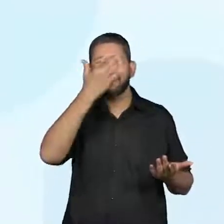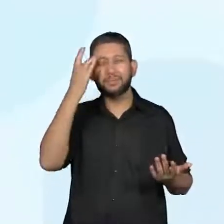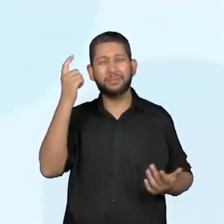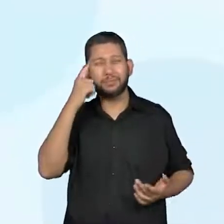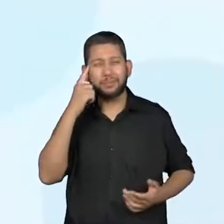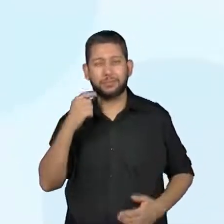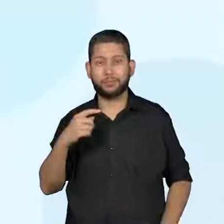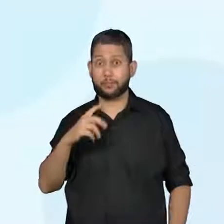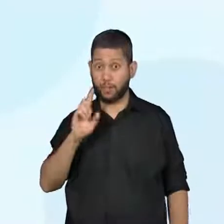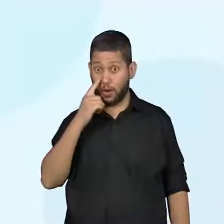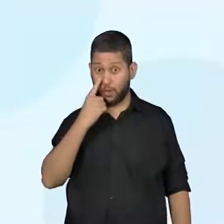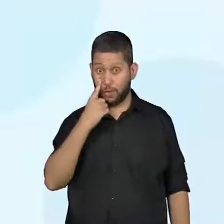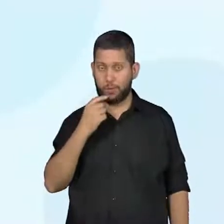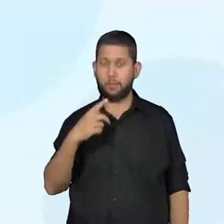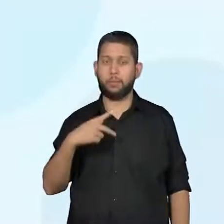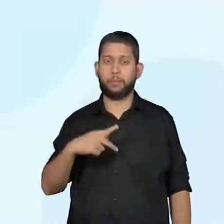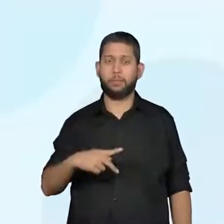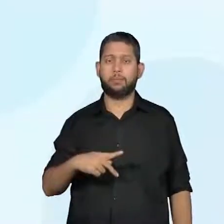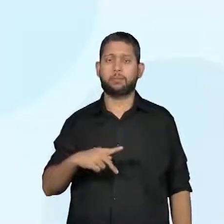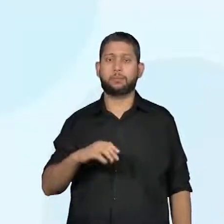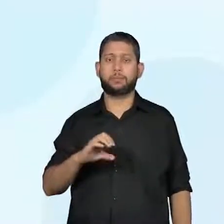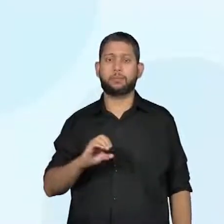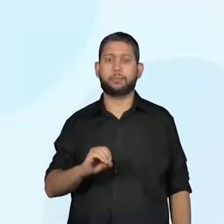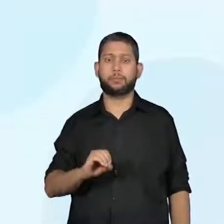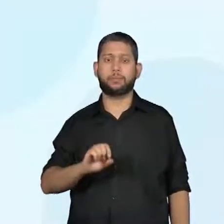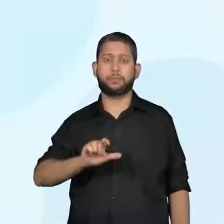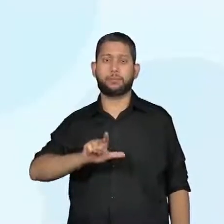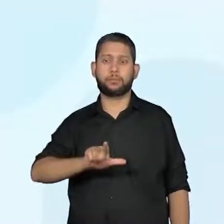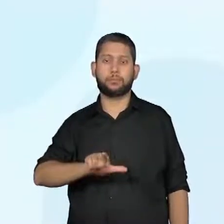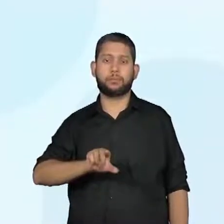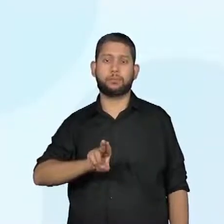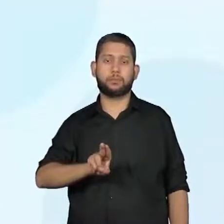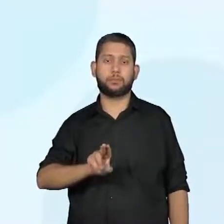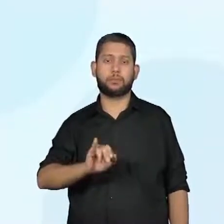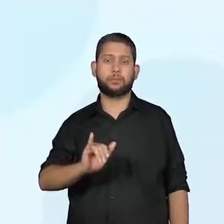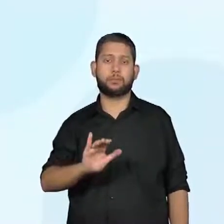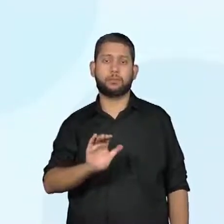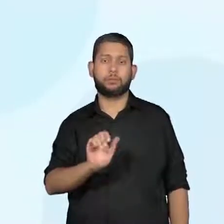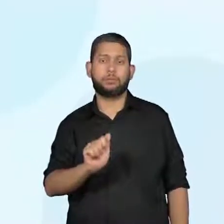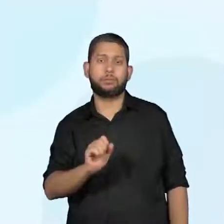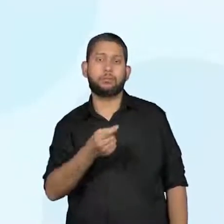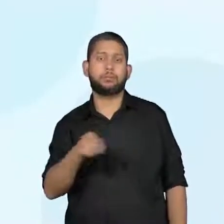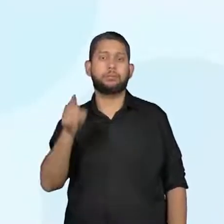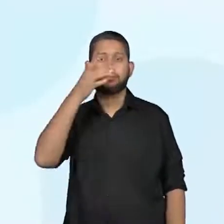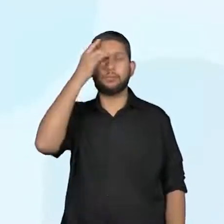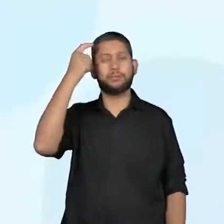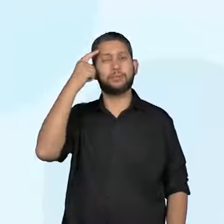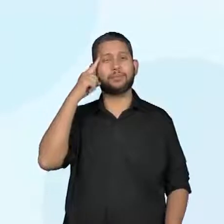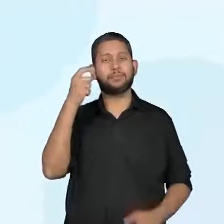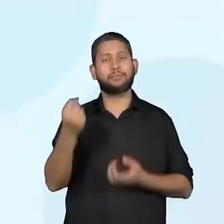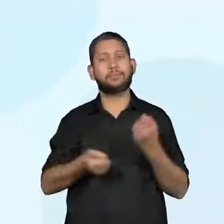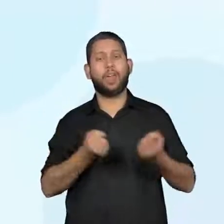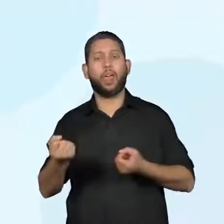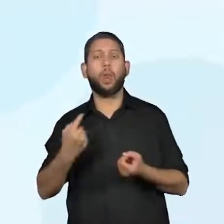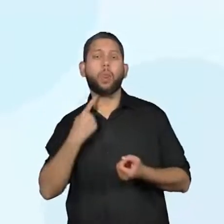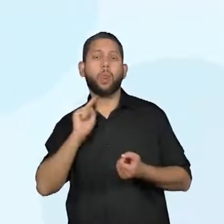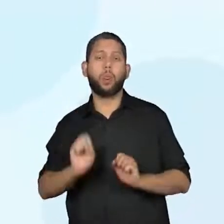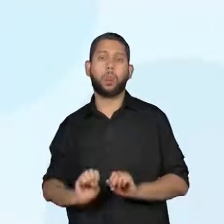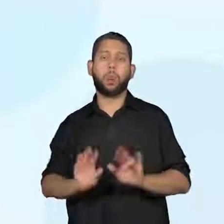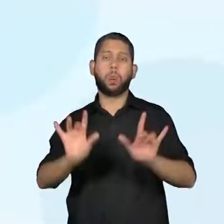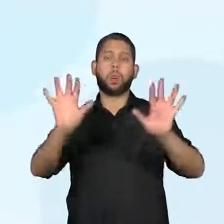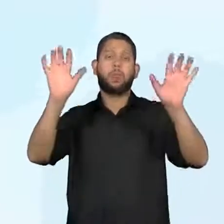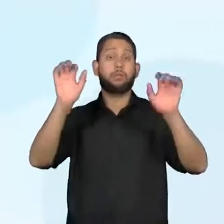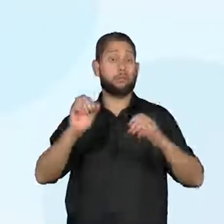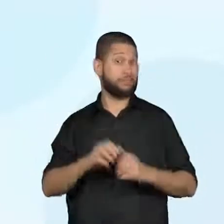nós pensamos em diversas coisas, não é? Hoje nós vamos falar um pouquinho aí sobre a poluição visual e a